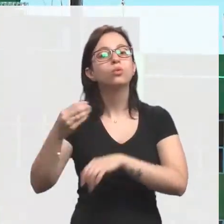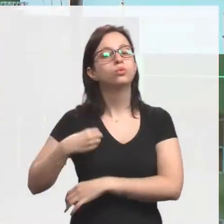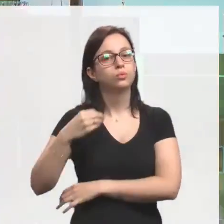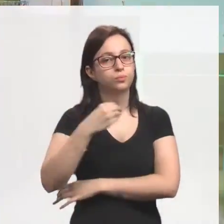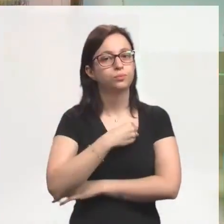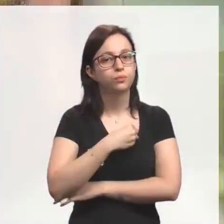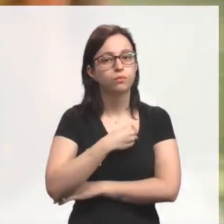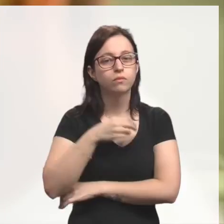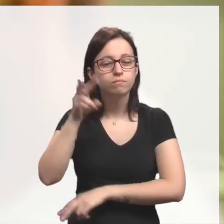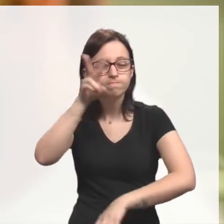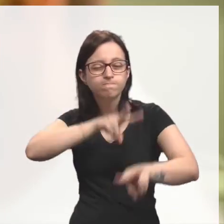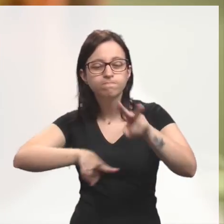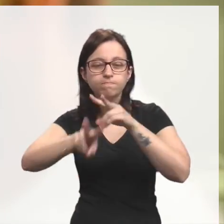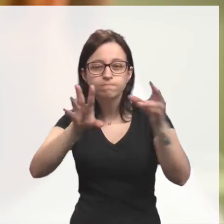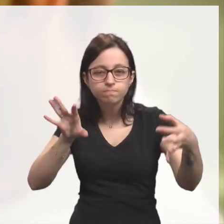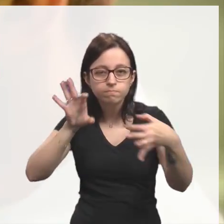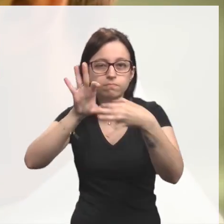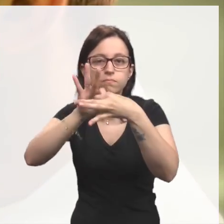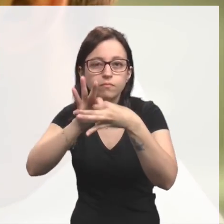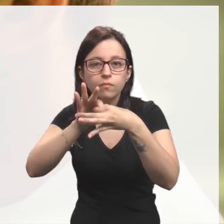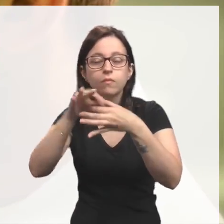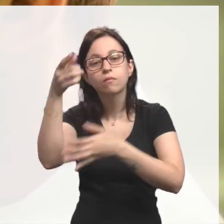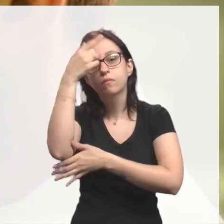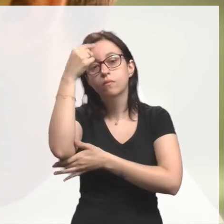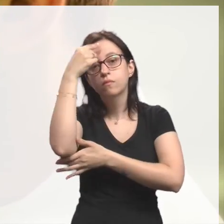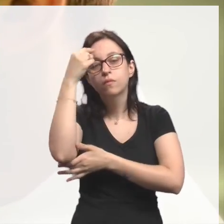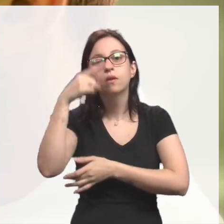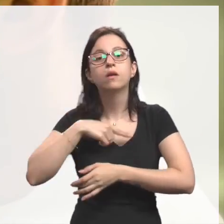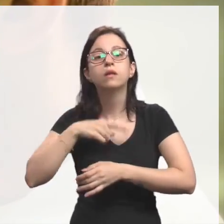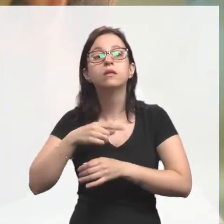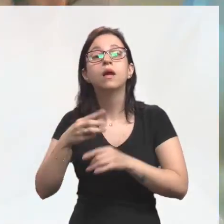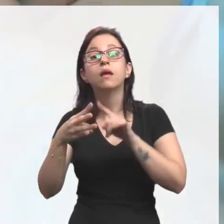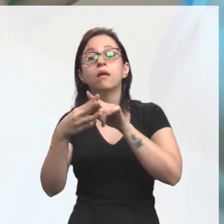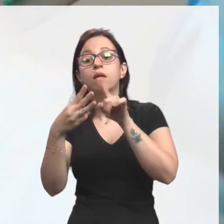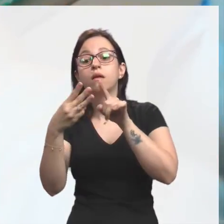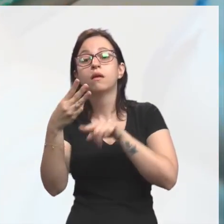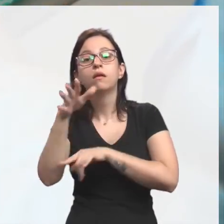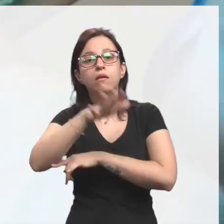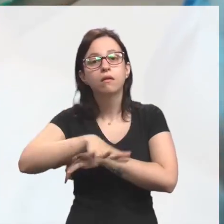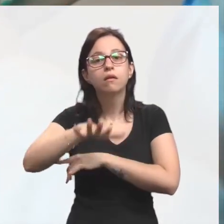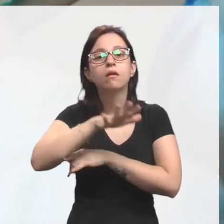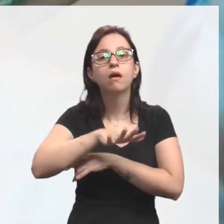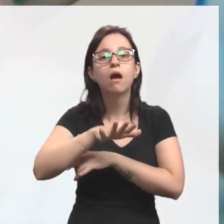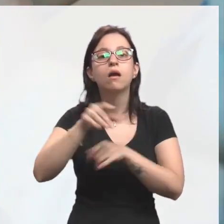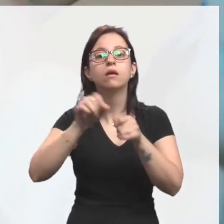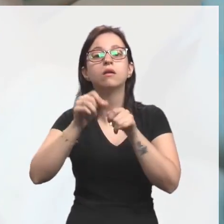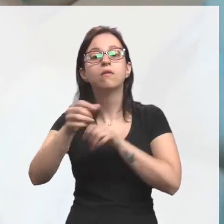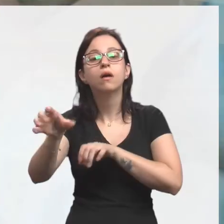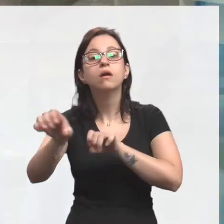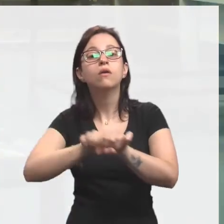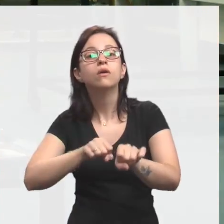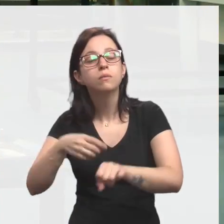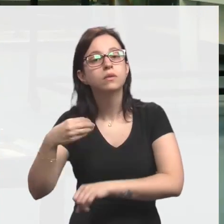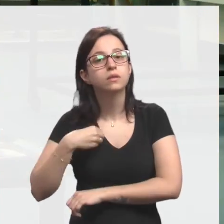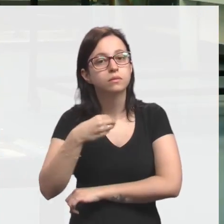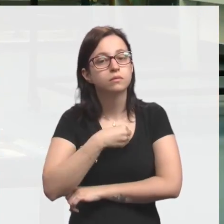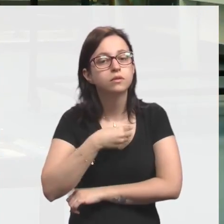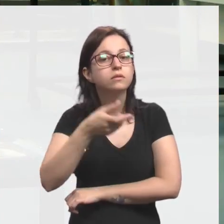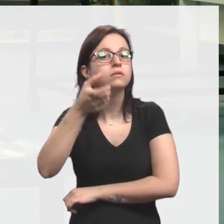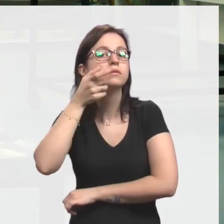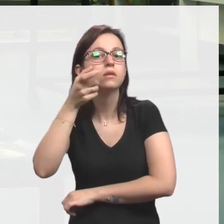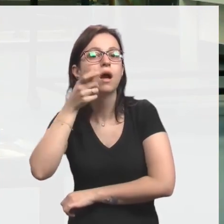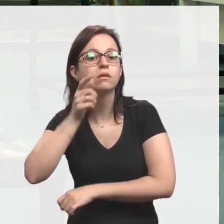Medicina. Com uma visão integralizadora, a graduação está ancorada em três grandes áreas que constituem a formação médica,